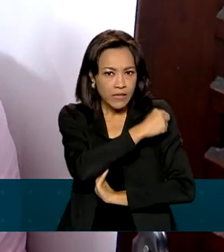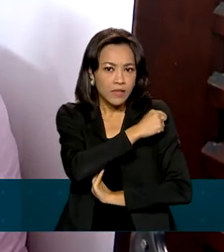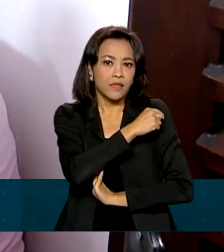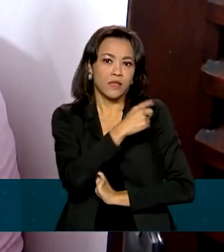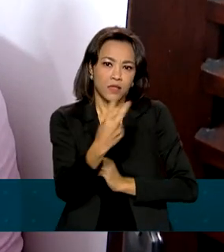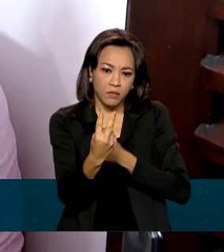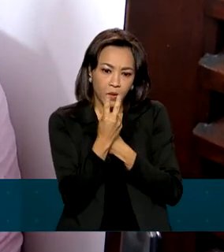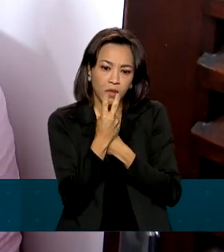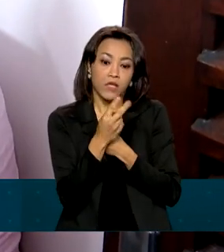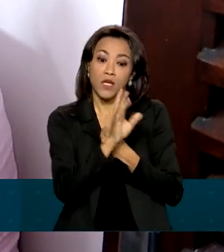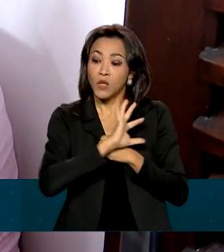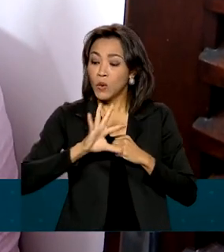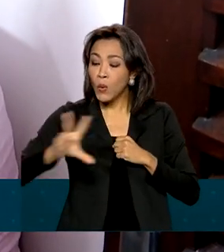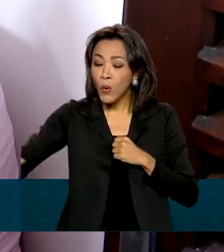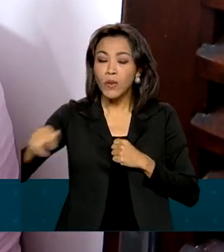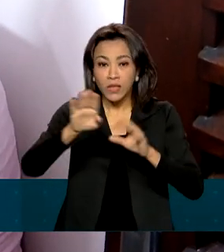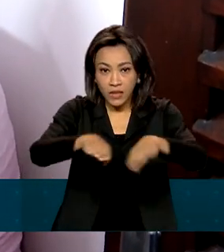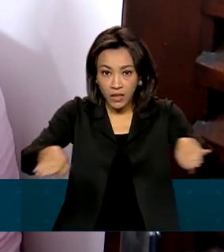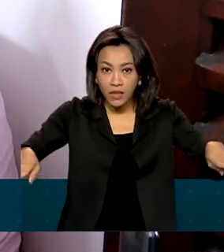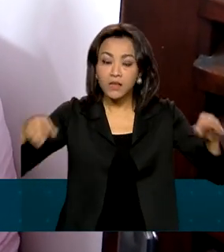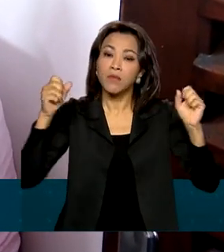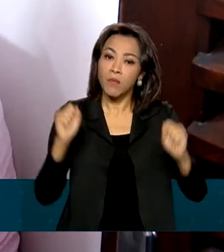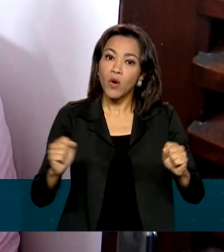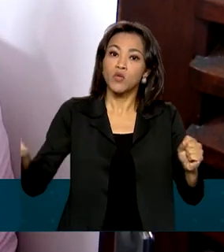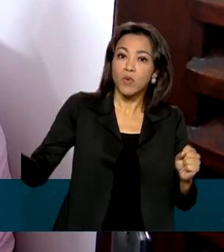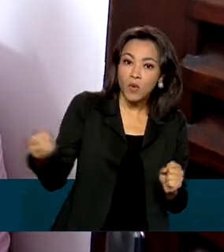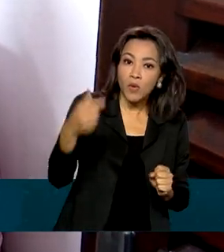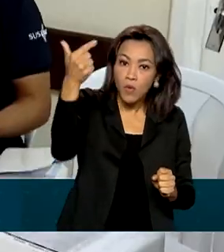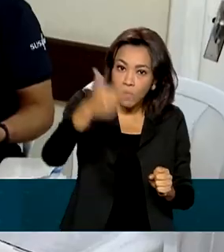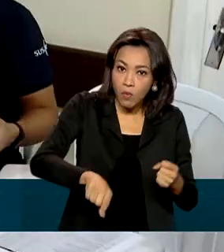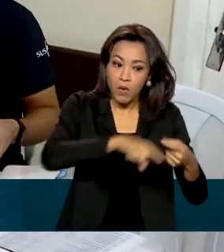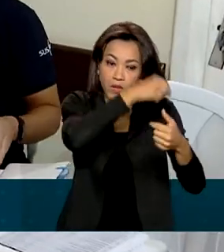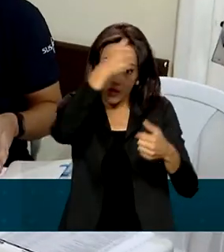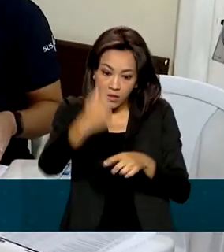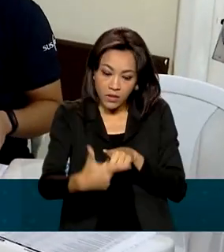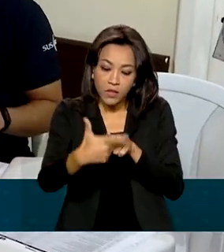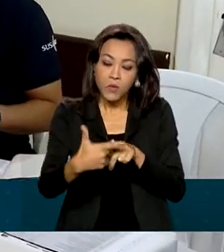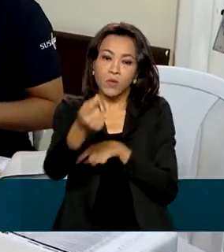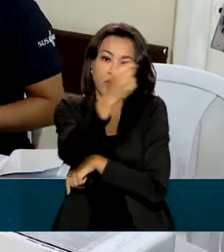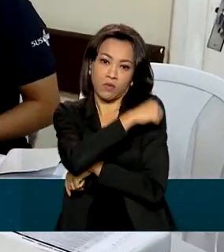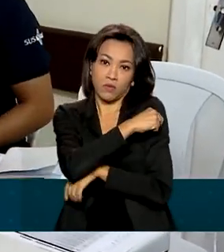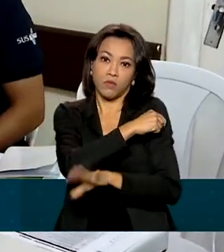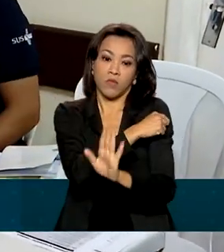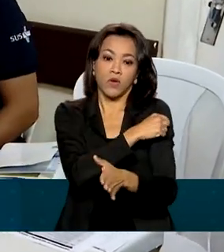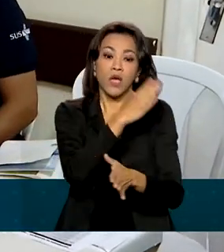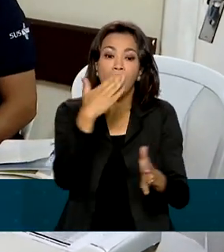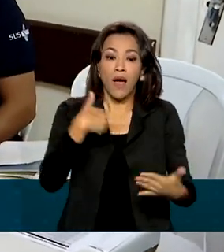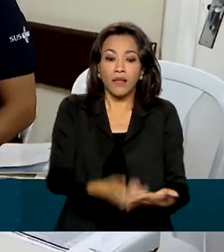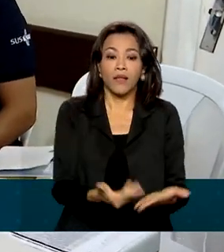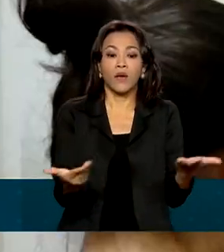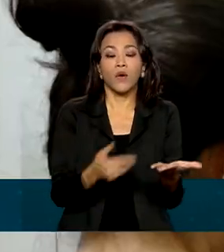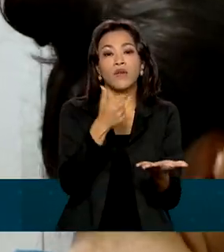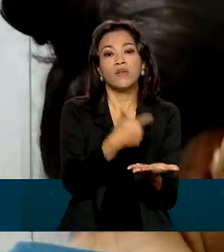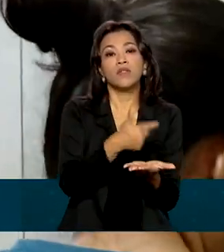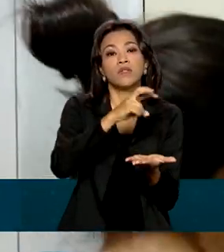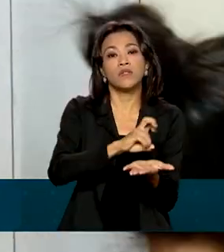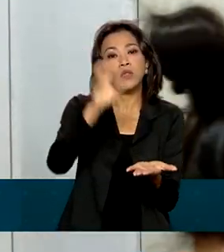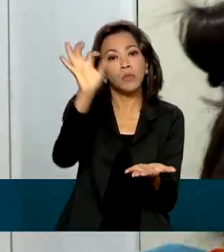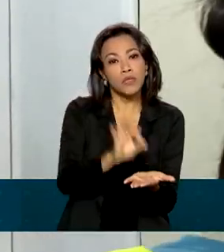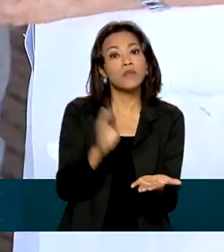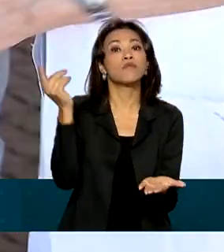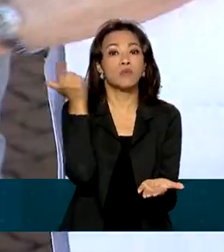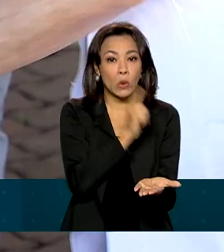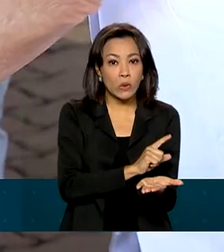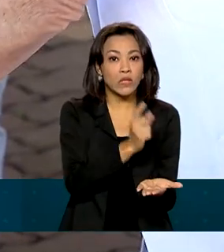mesmas que já se vacinaram, podem receber uma nova dose. Até agora, apenas 25% do público-alvo foi